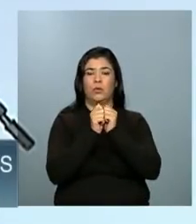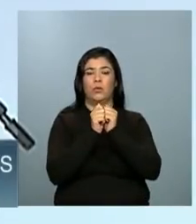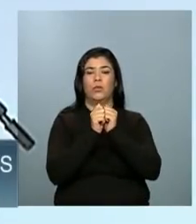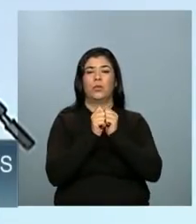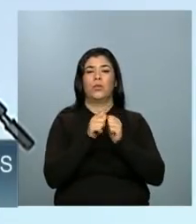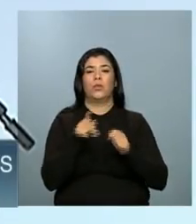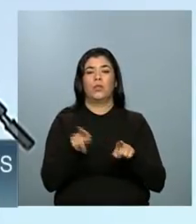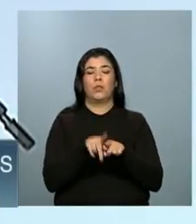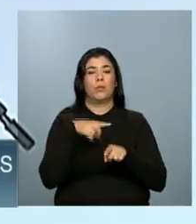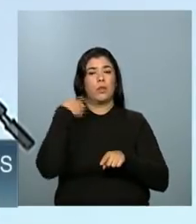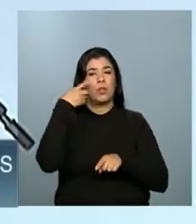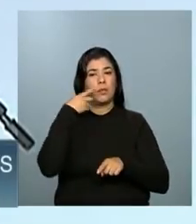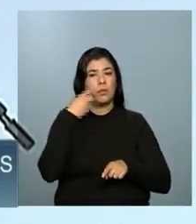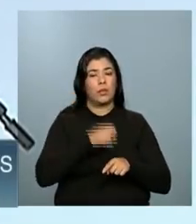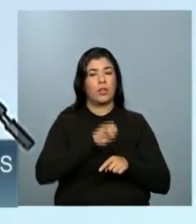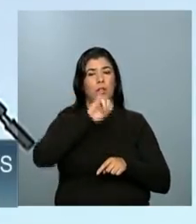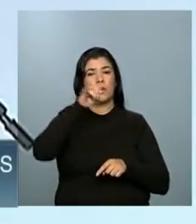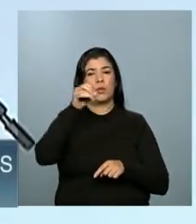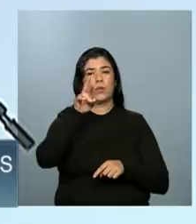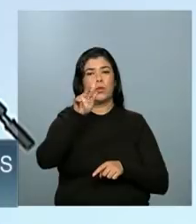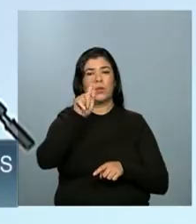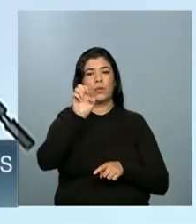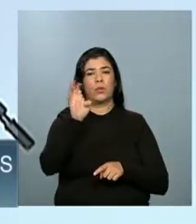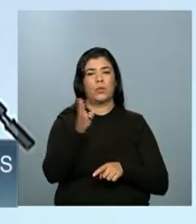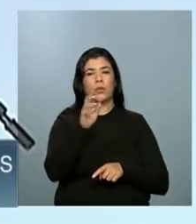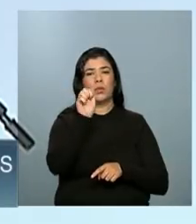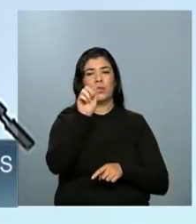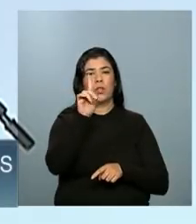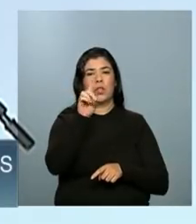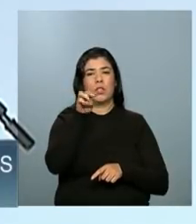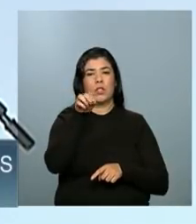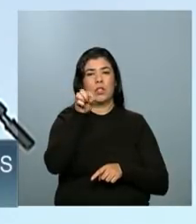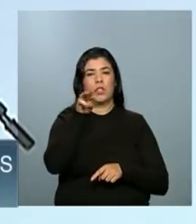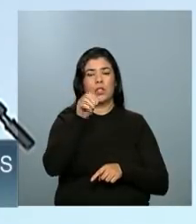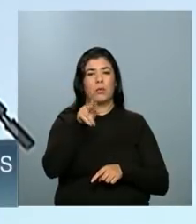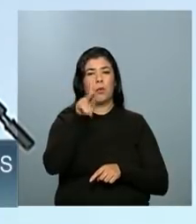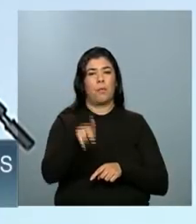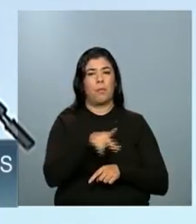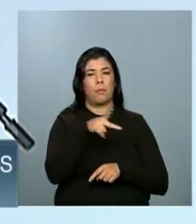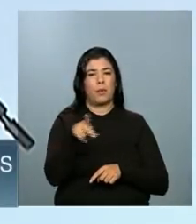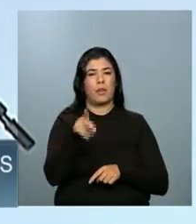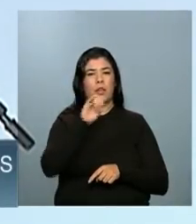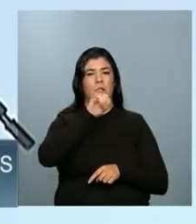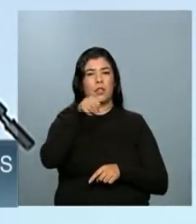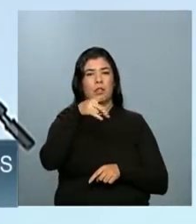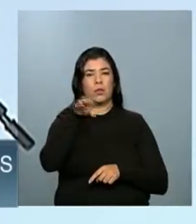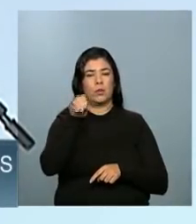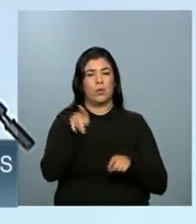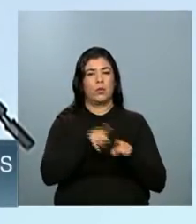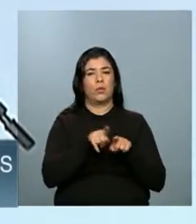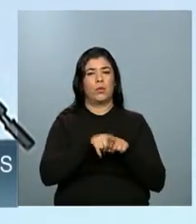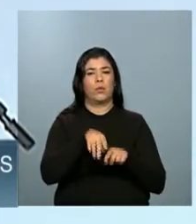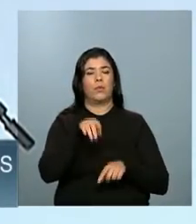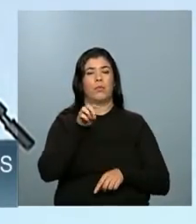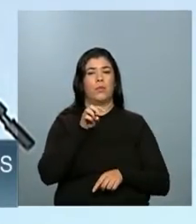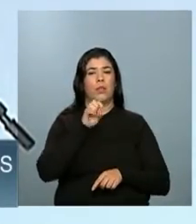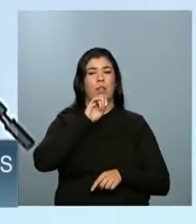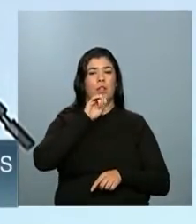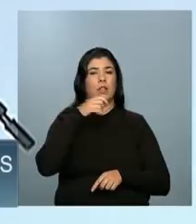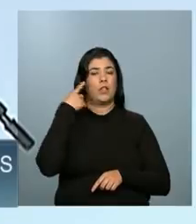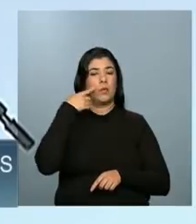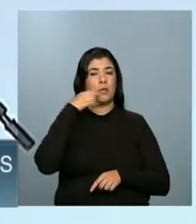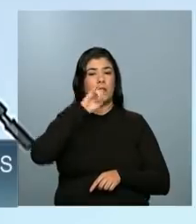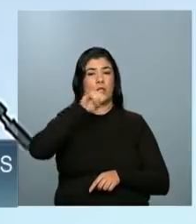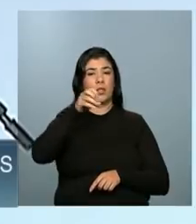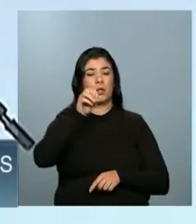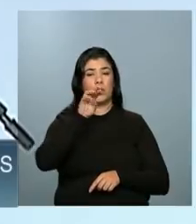Reginaldo Lopes, deputado Adelmo Leão, deputado Padre João, deputado Elton Prado, deputado João Moraes, deputado